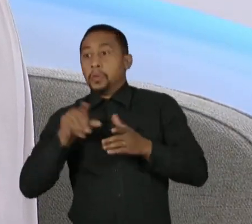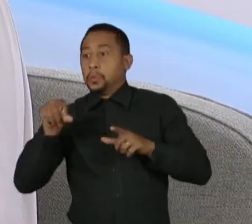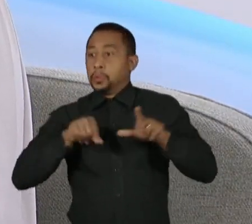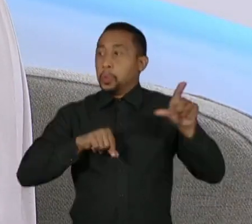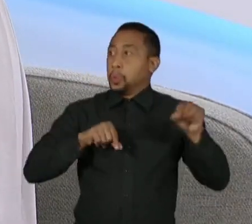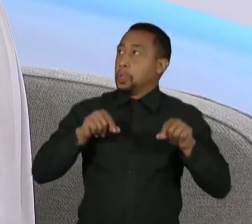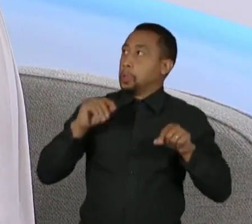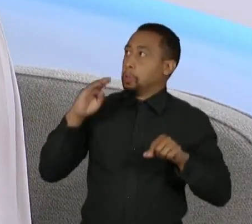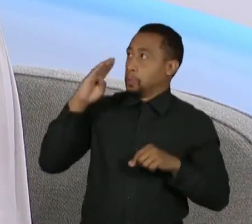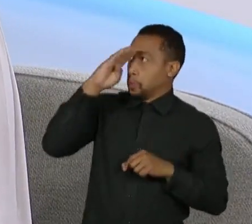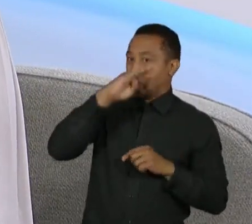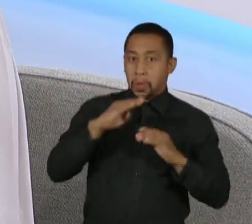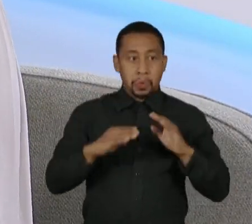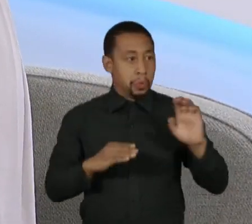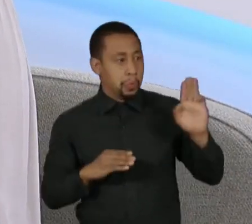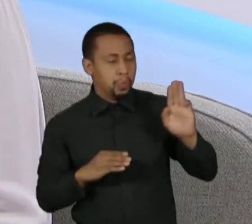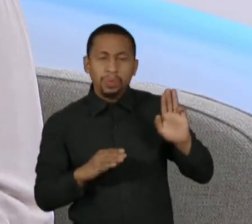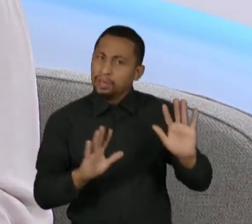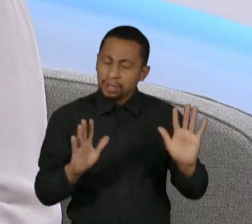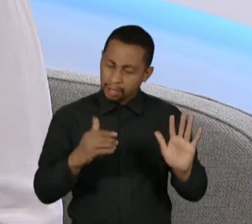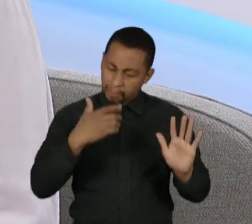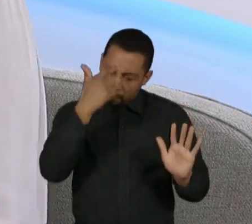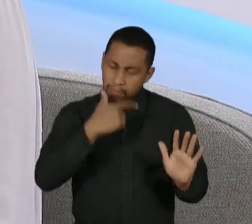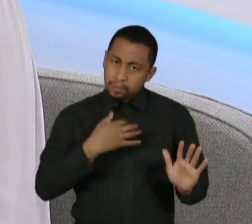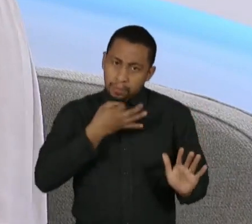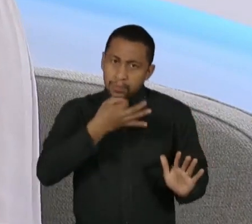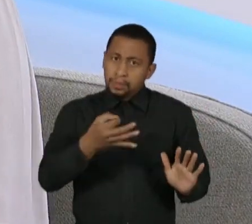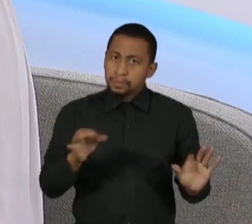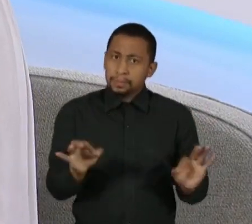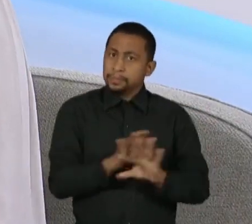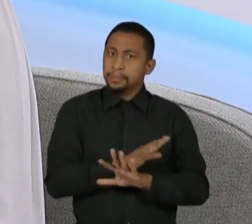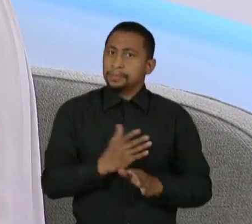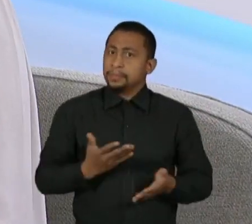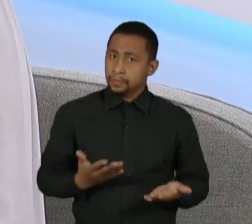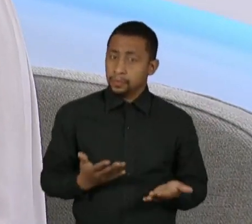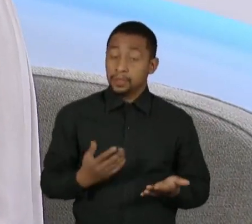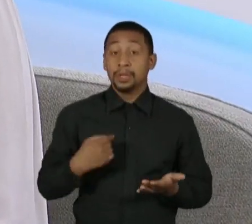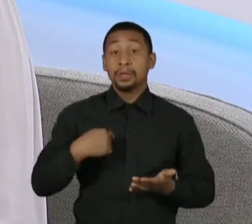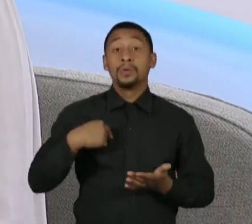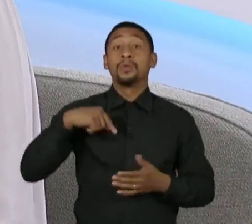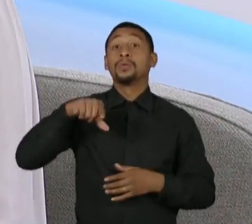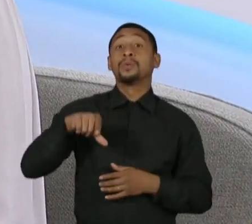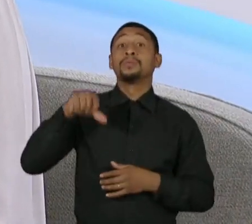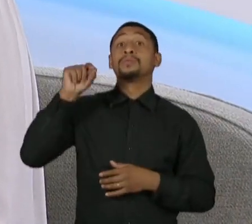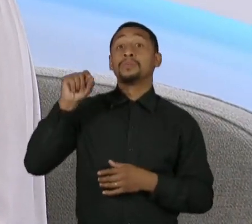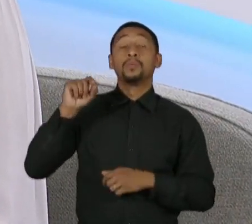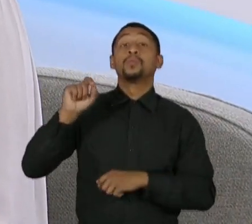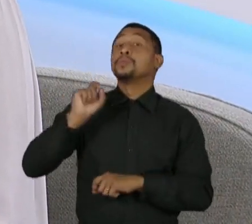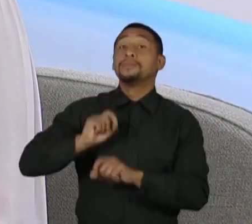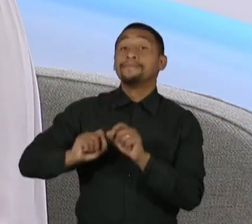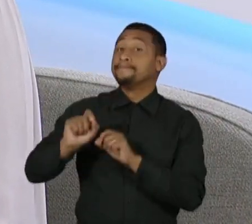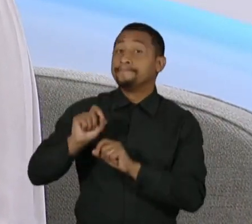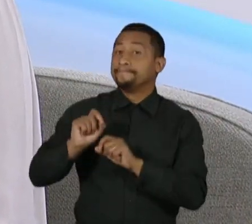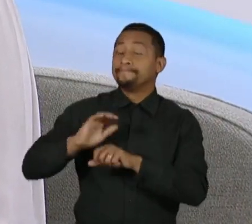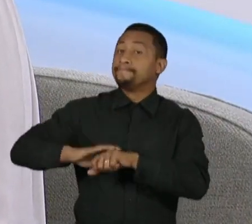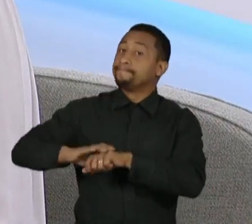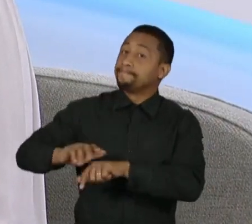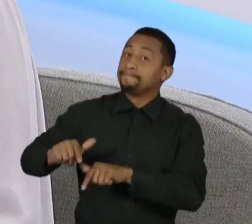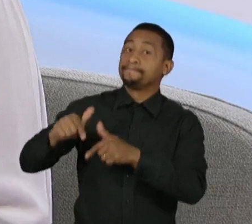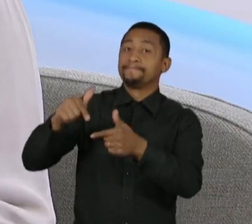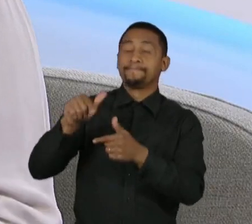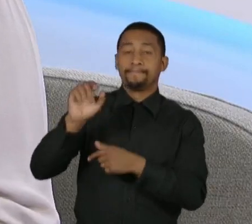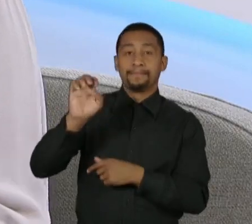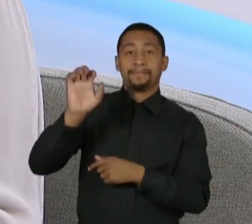posição. O que a gente está adotando, o que eu estou adotando como princípio em Pernambuco para permitir que a gente